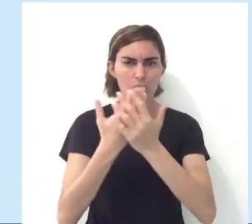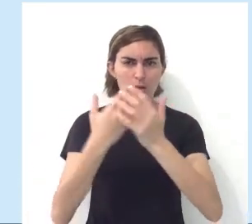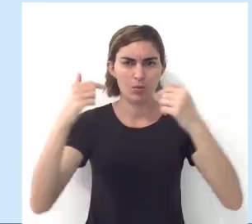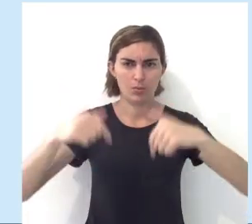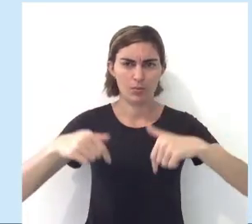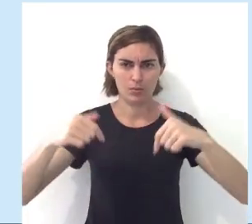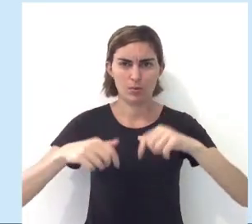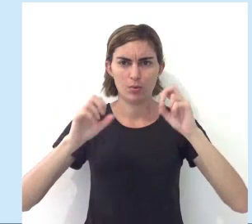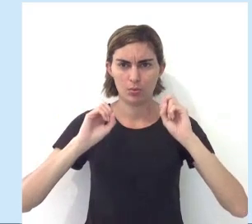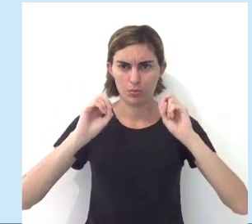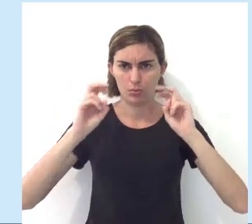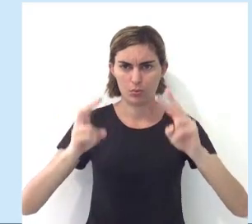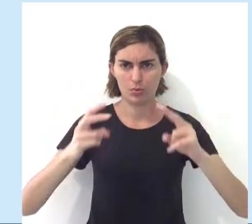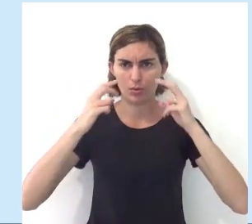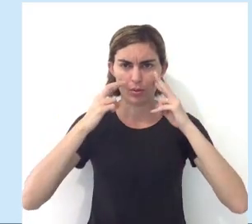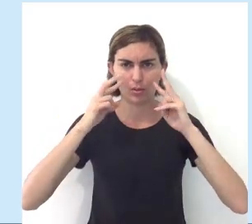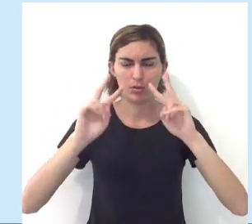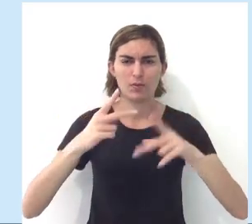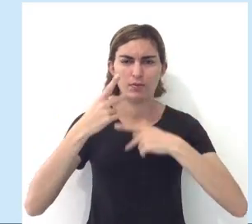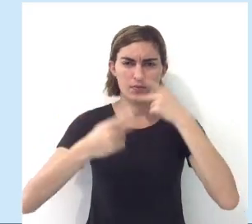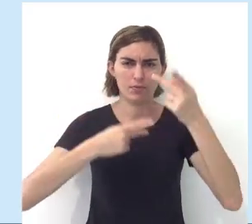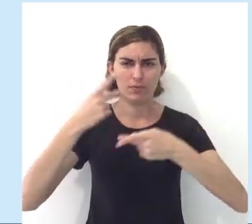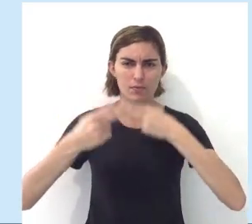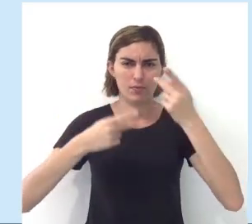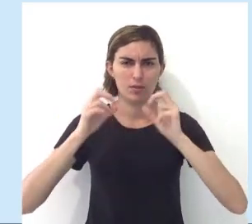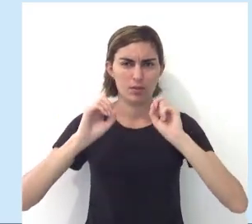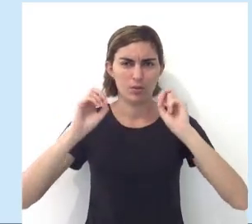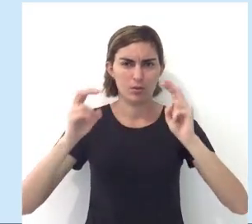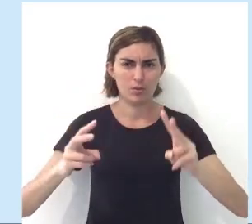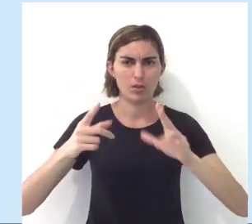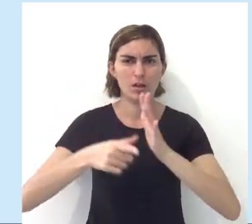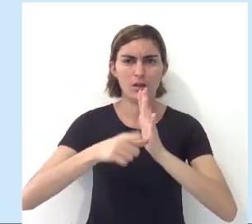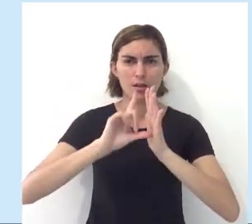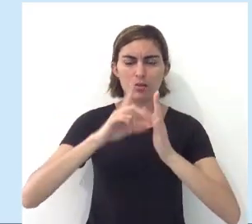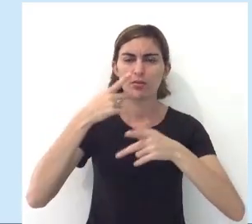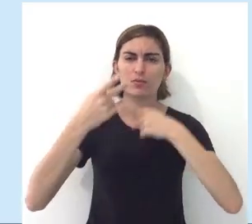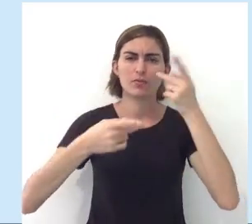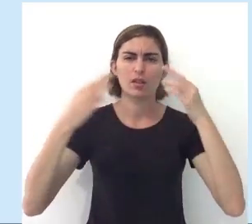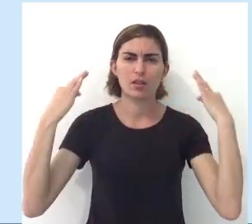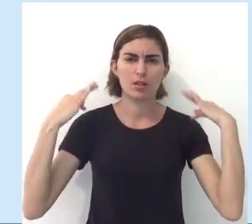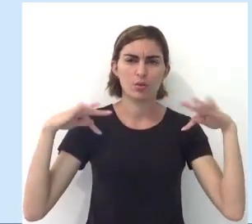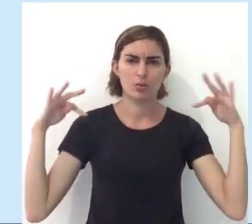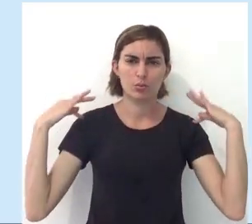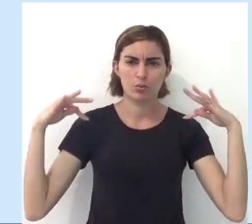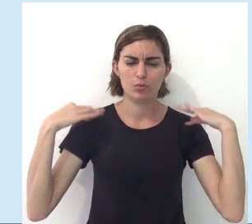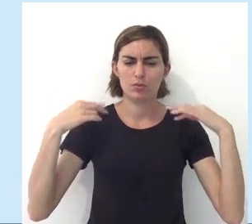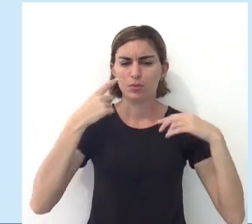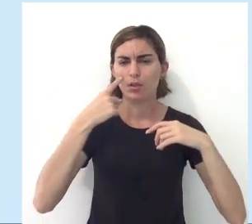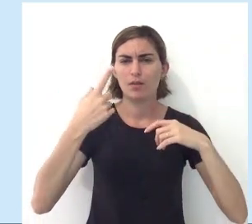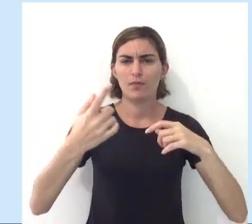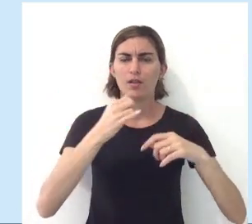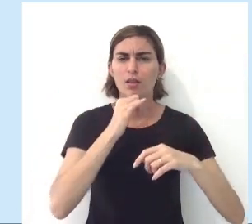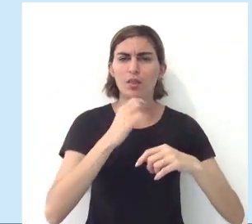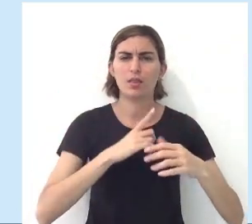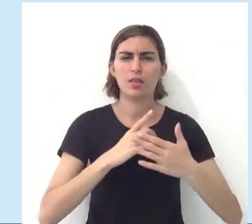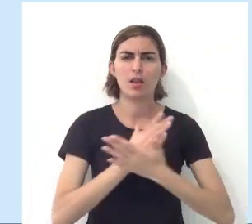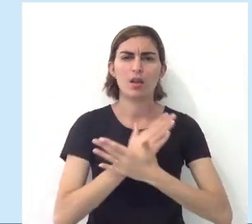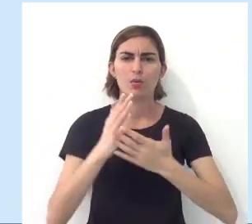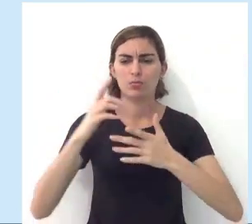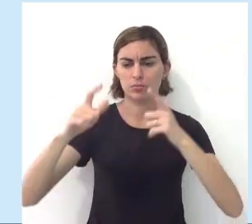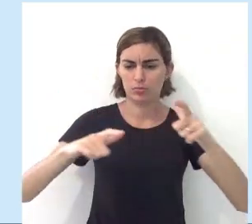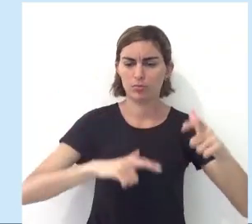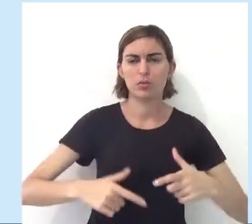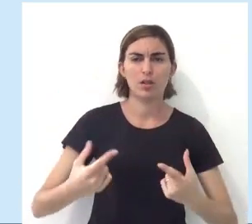nossa aula de hoje, ok? Vamos falar sobre o turismo, ok? Antes de falar sobre o turismo, acompanha comigo, existem